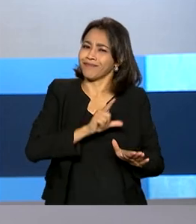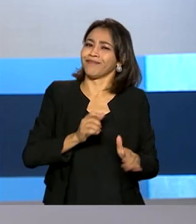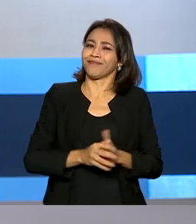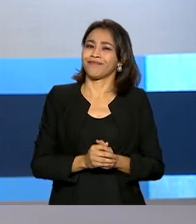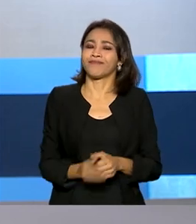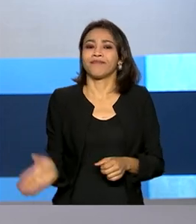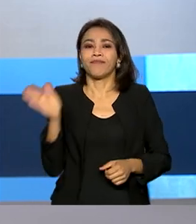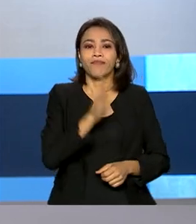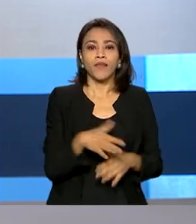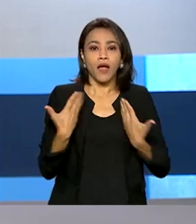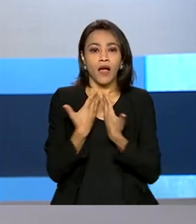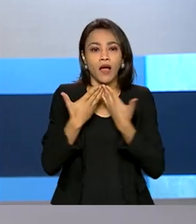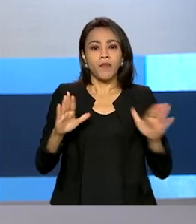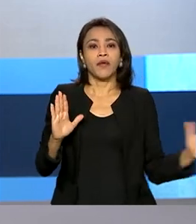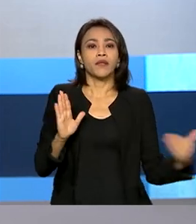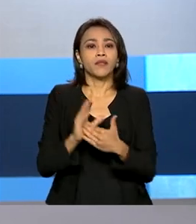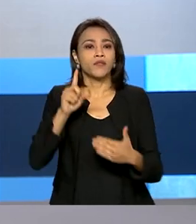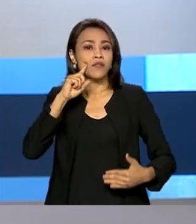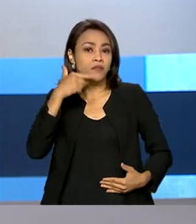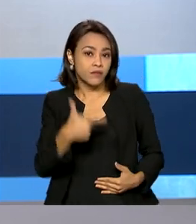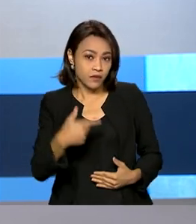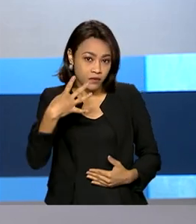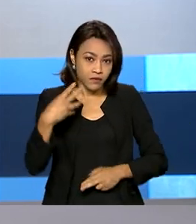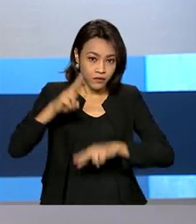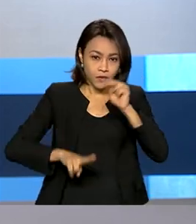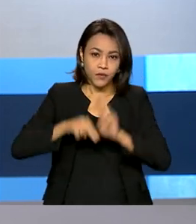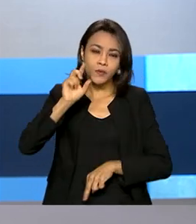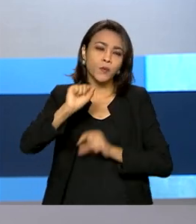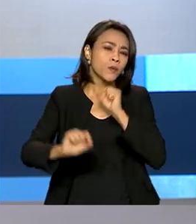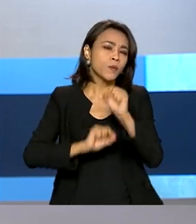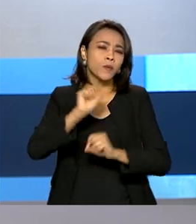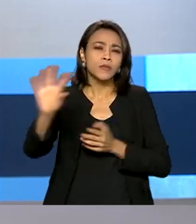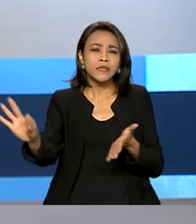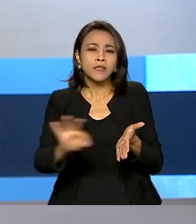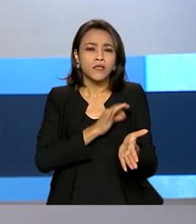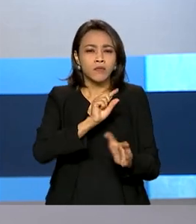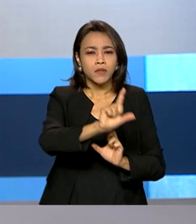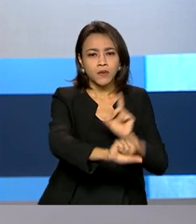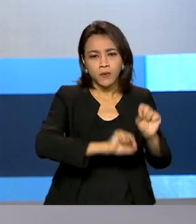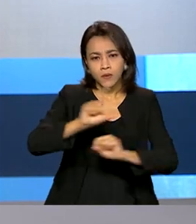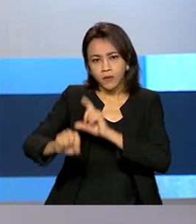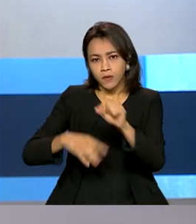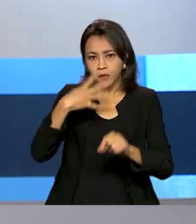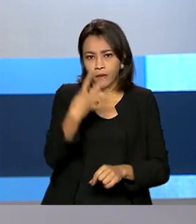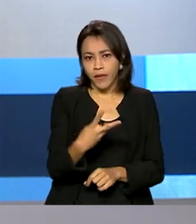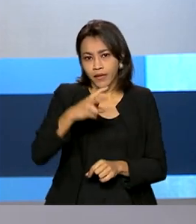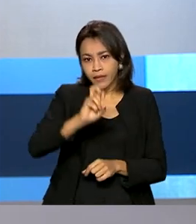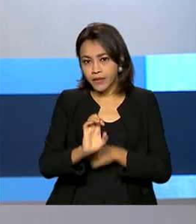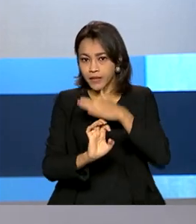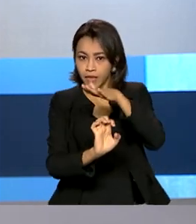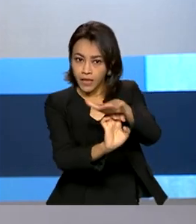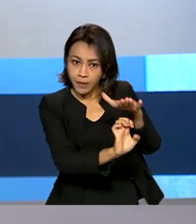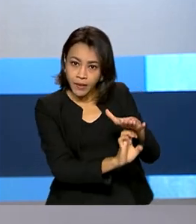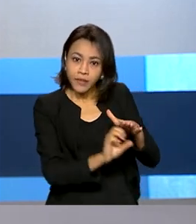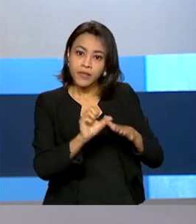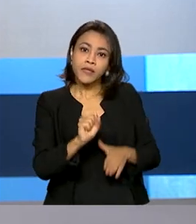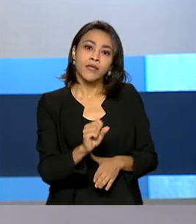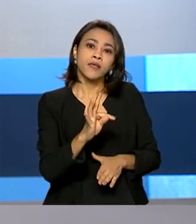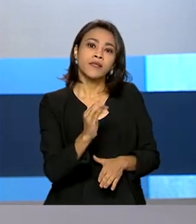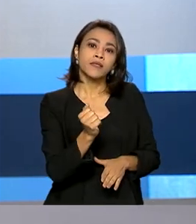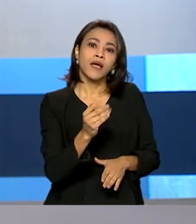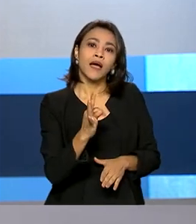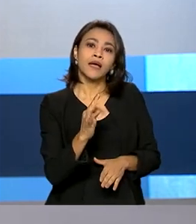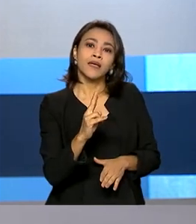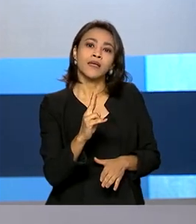Estão abertas até o dia 24 de junho as inscrições para a seleção de 45 startups do ciclo 2022 do